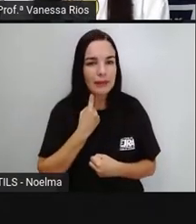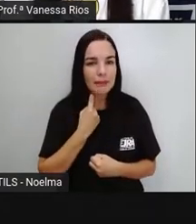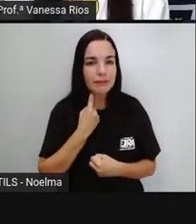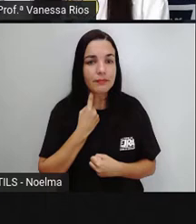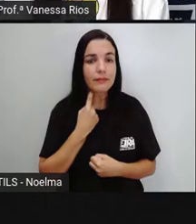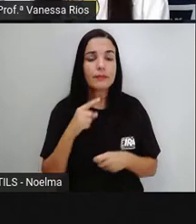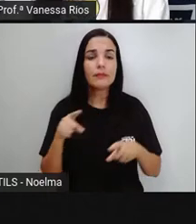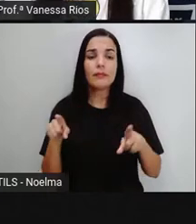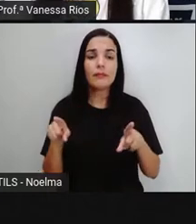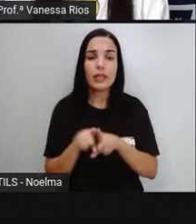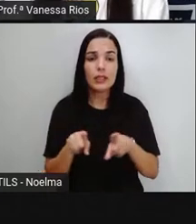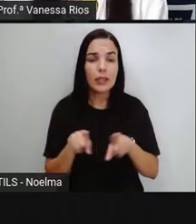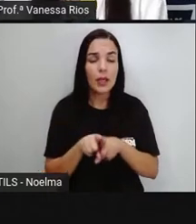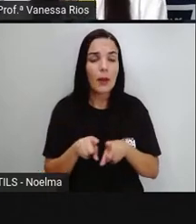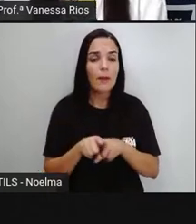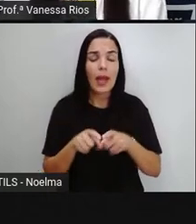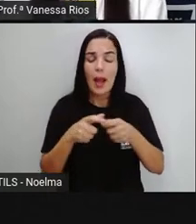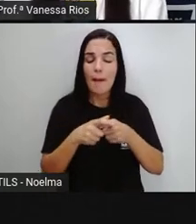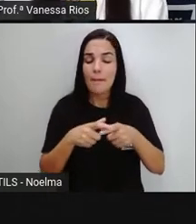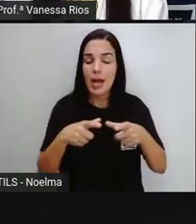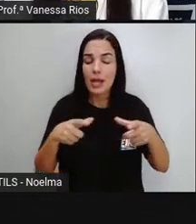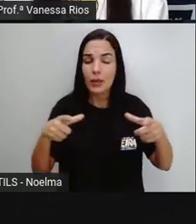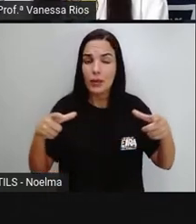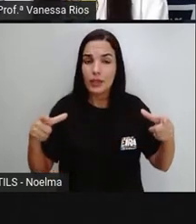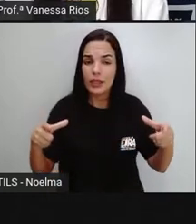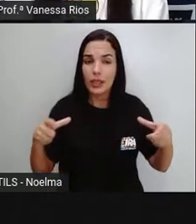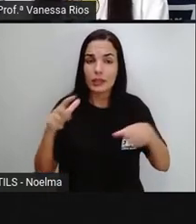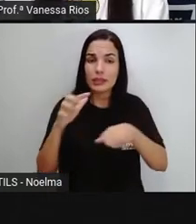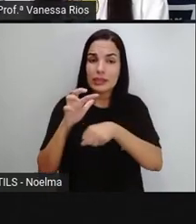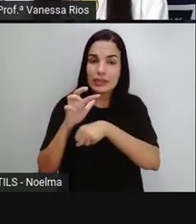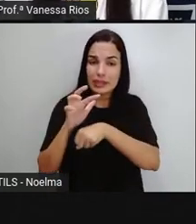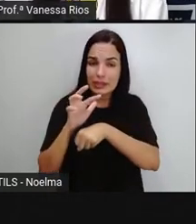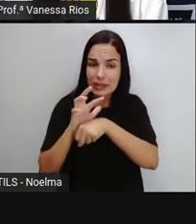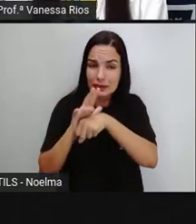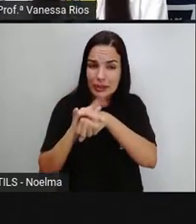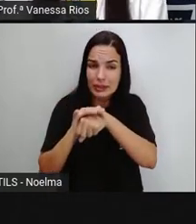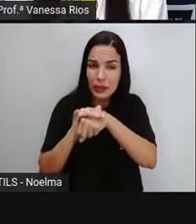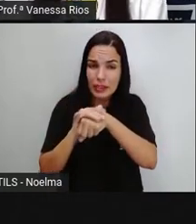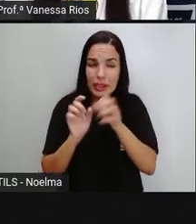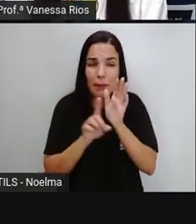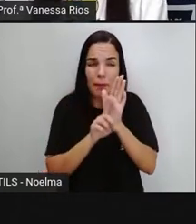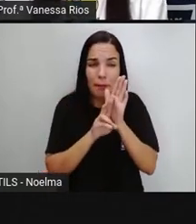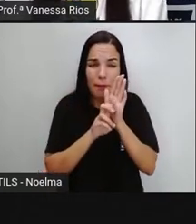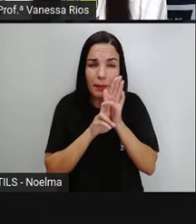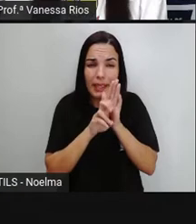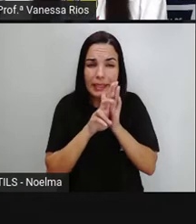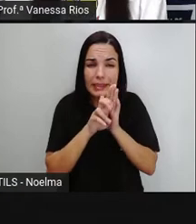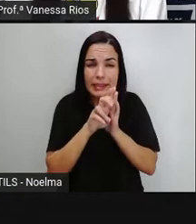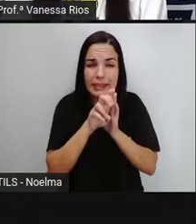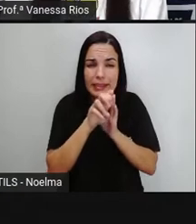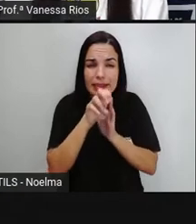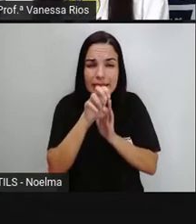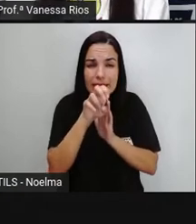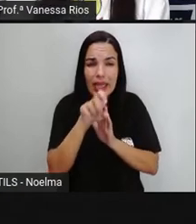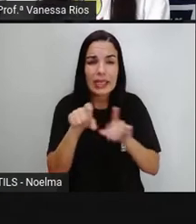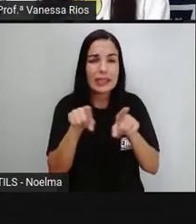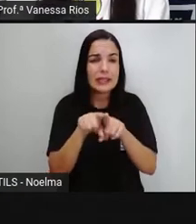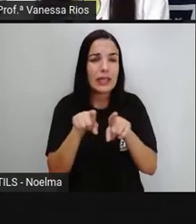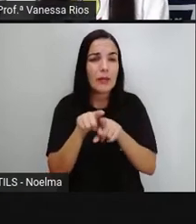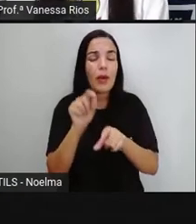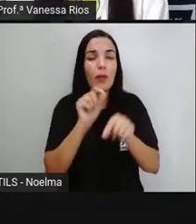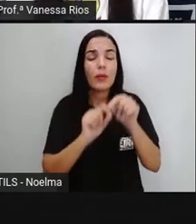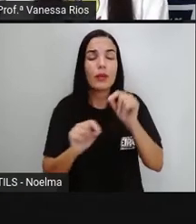importante percebermos que a maioria são causadas por bactérias e suas toxinas, por